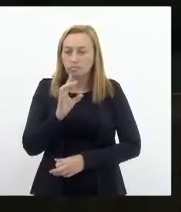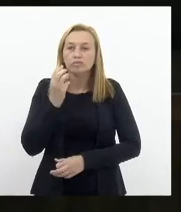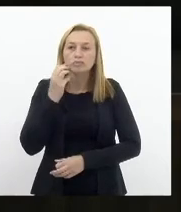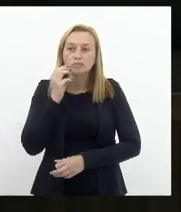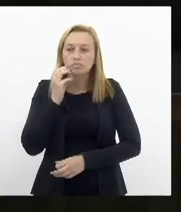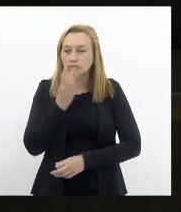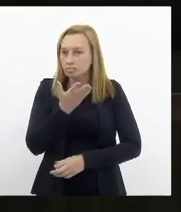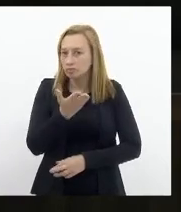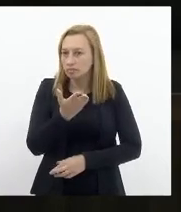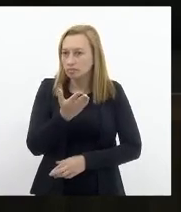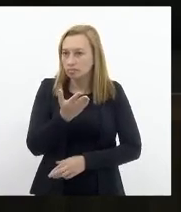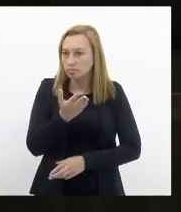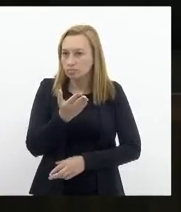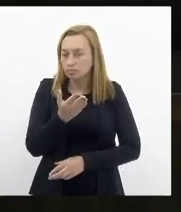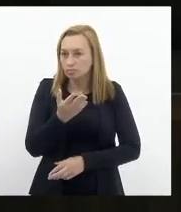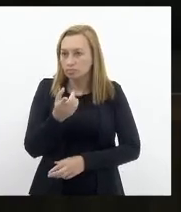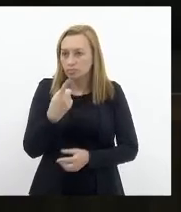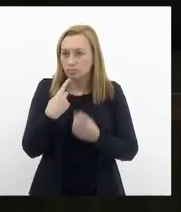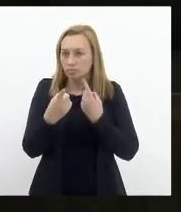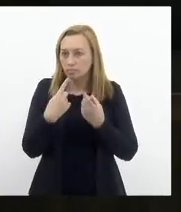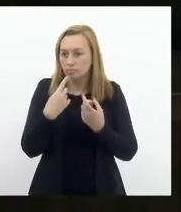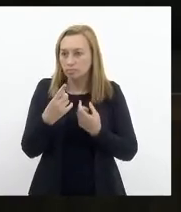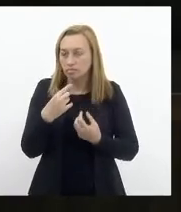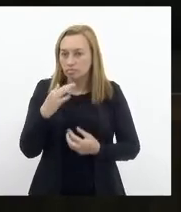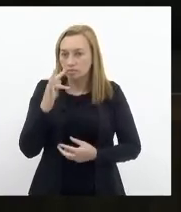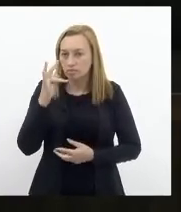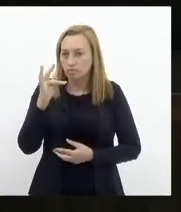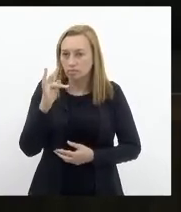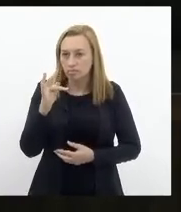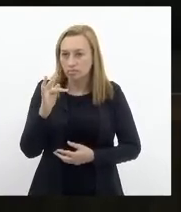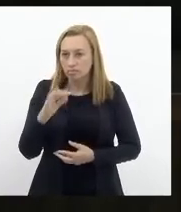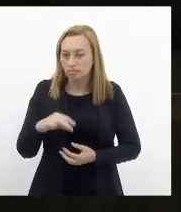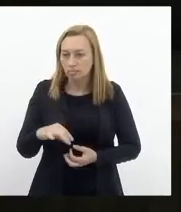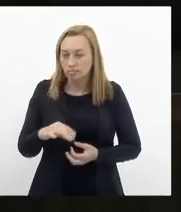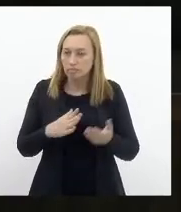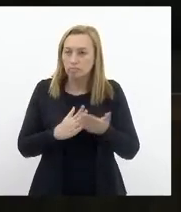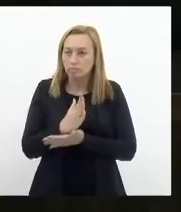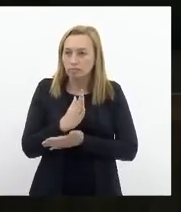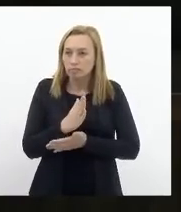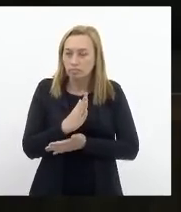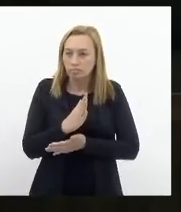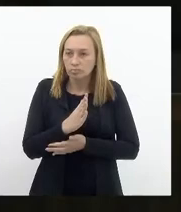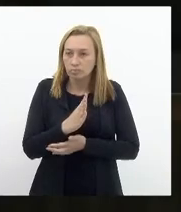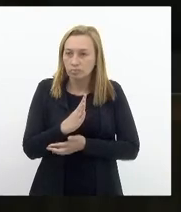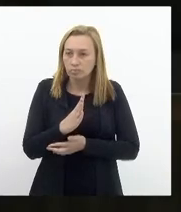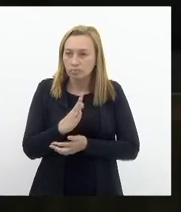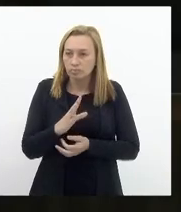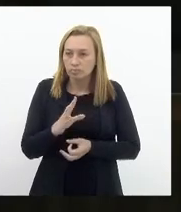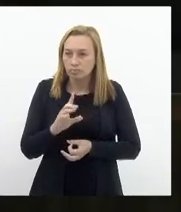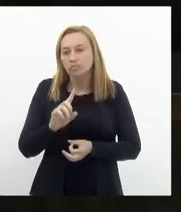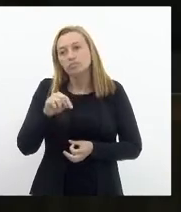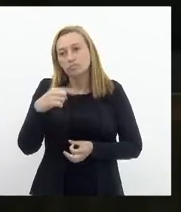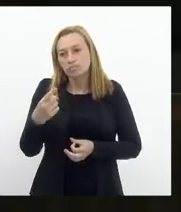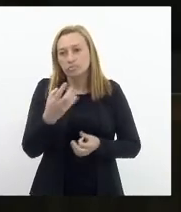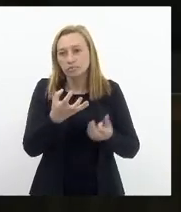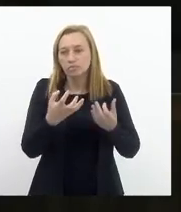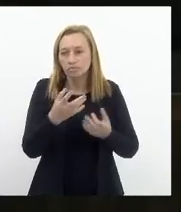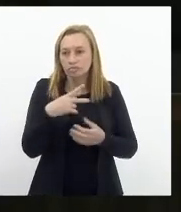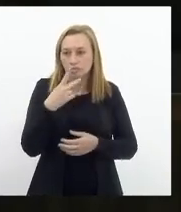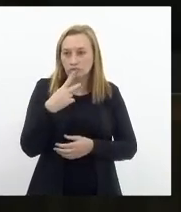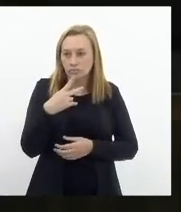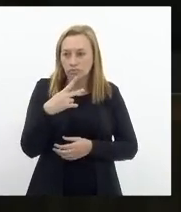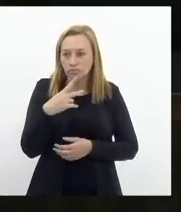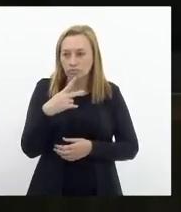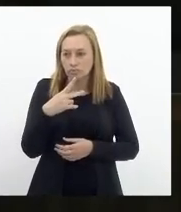ele faria, ele discutiria bem brevemente, a gente aprova o projeto, e aí os demais que queiram falar acerca do